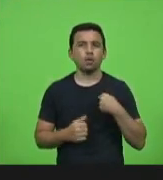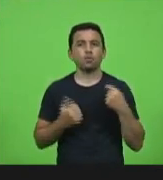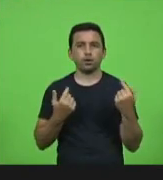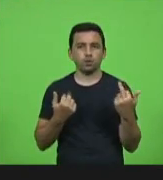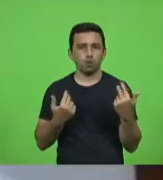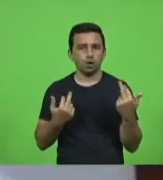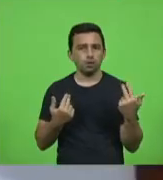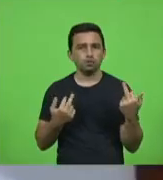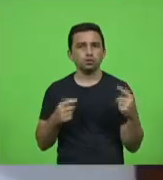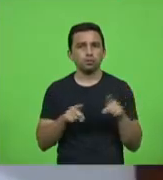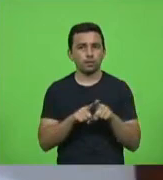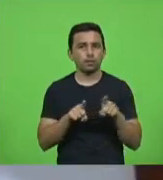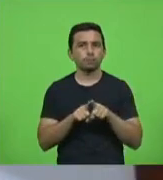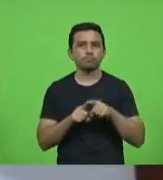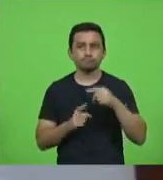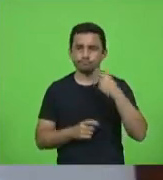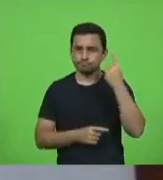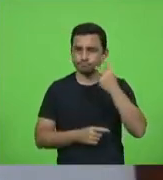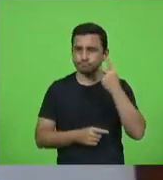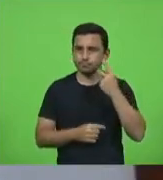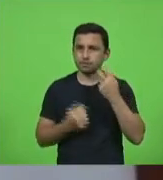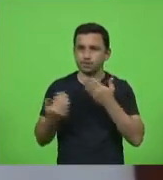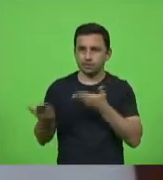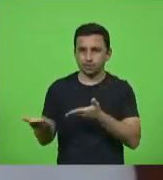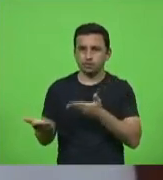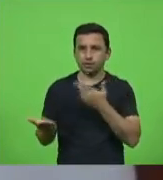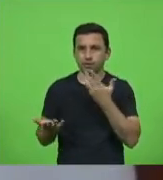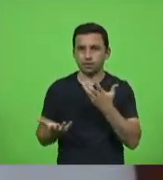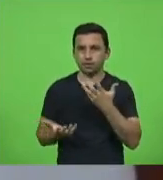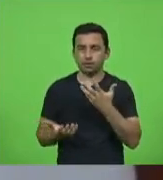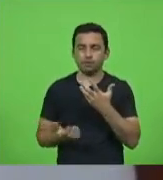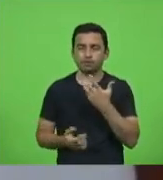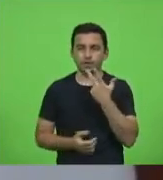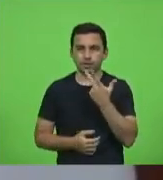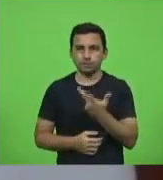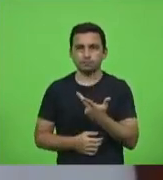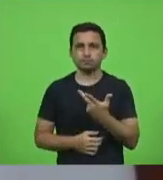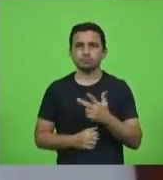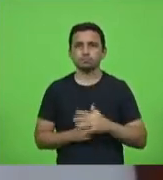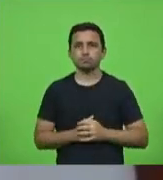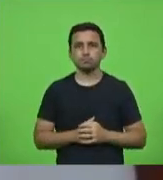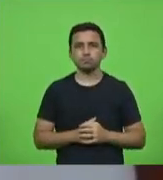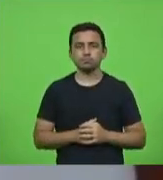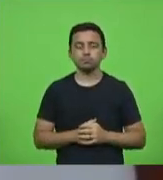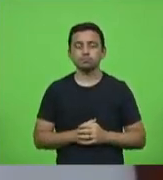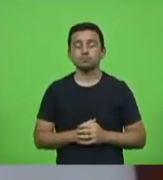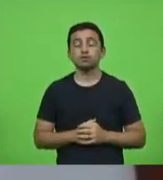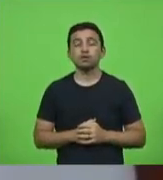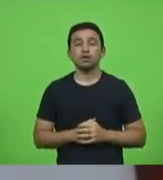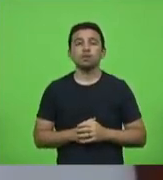respeito, deputada Paulinha, que aguarda para se pronunciar. O problema é vacina.